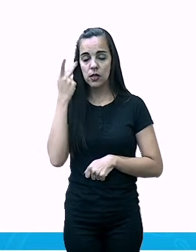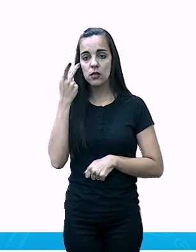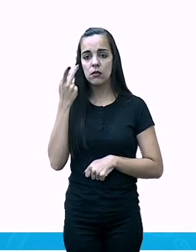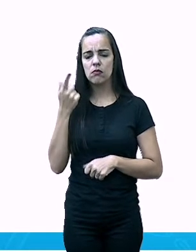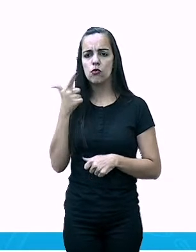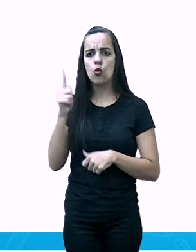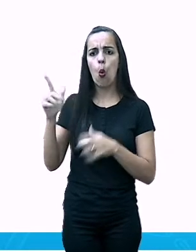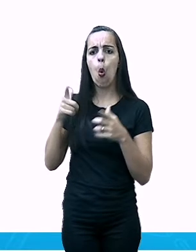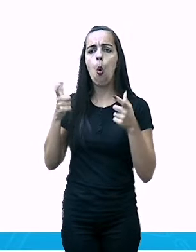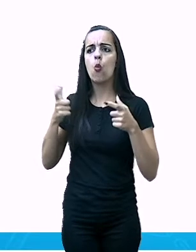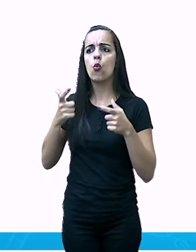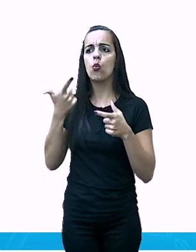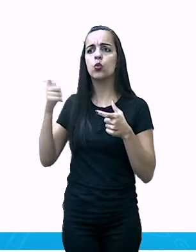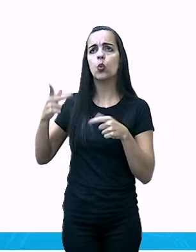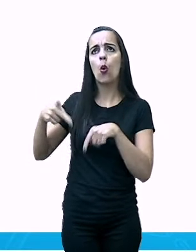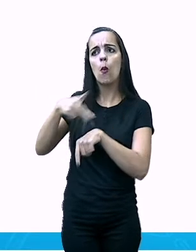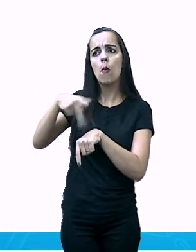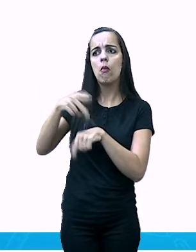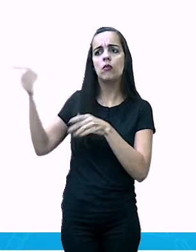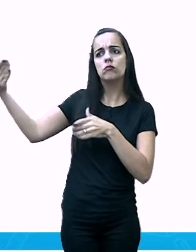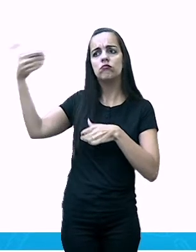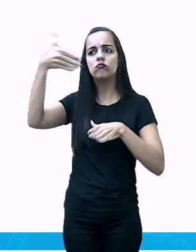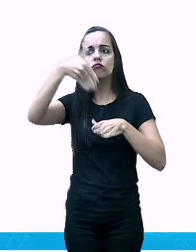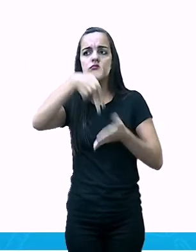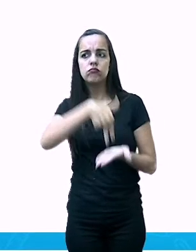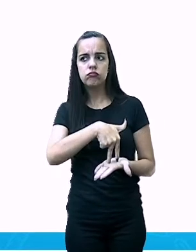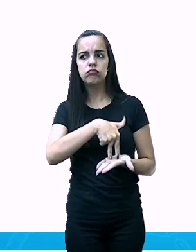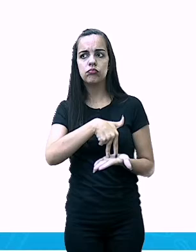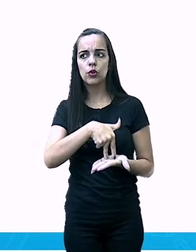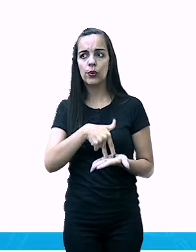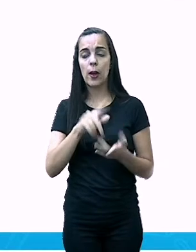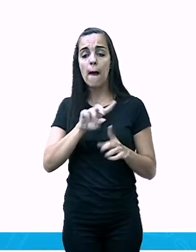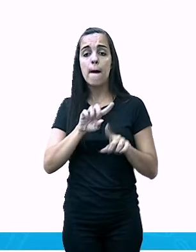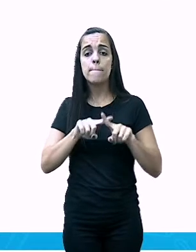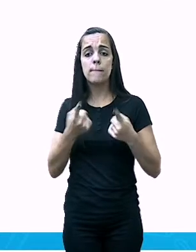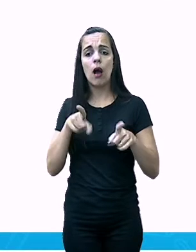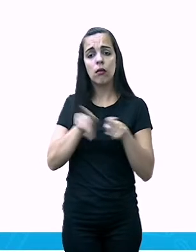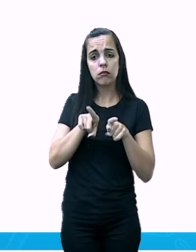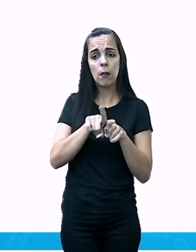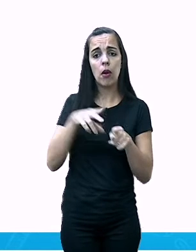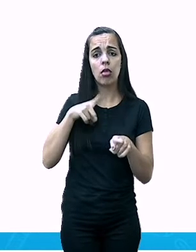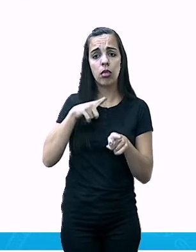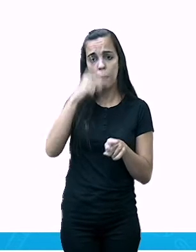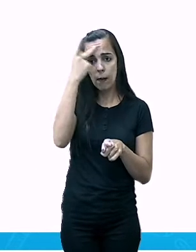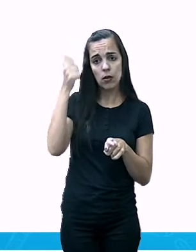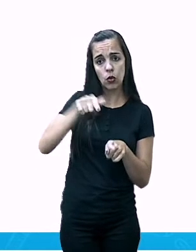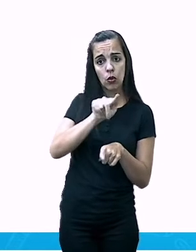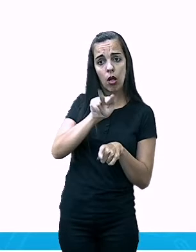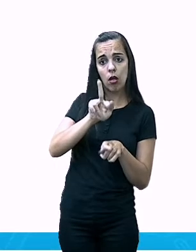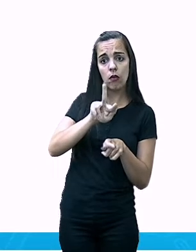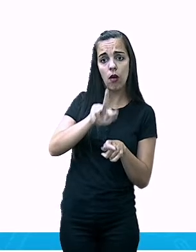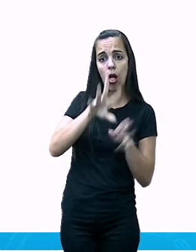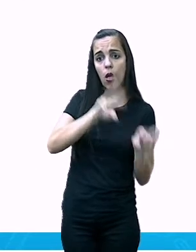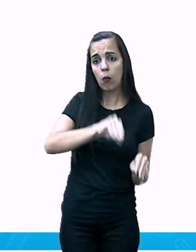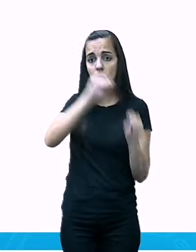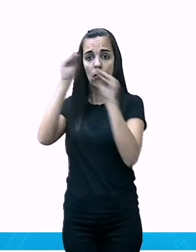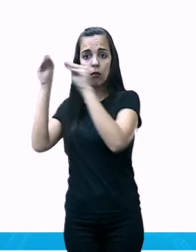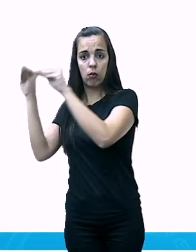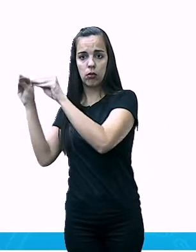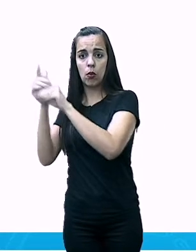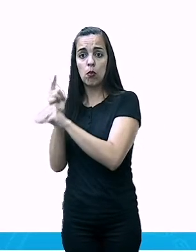países. Mas saíram 95 para outros países. Então,